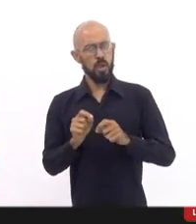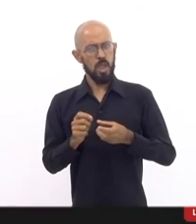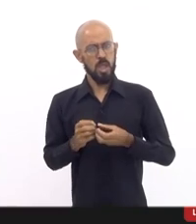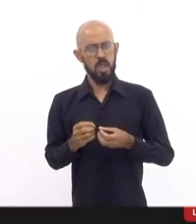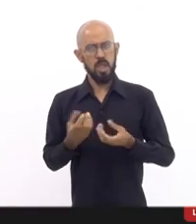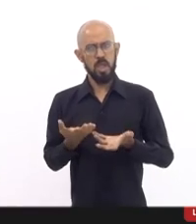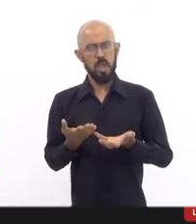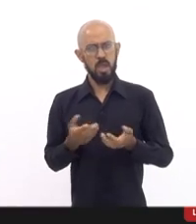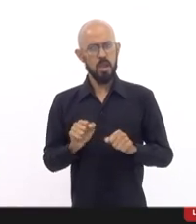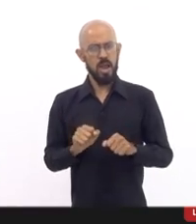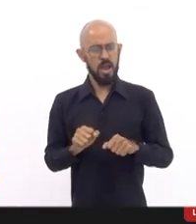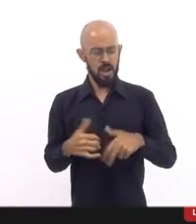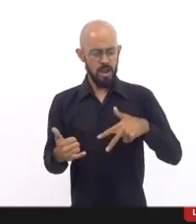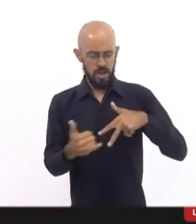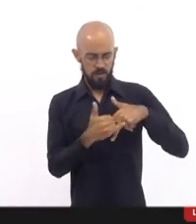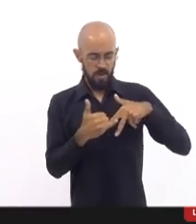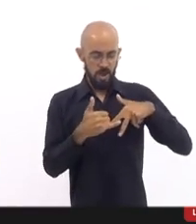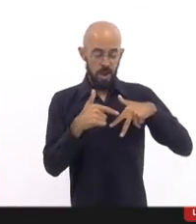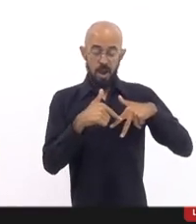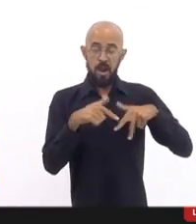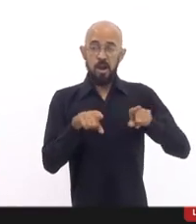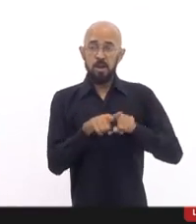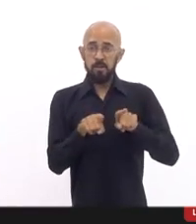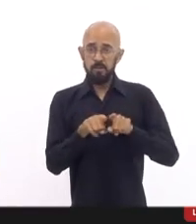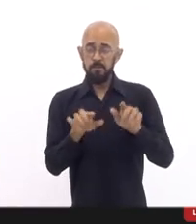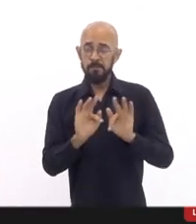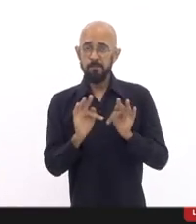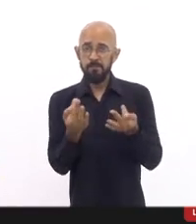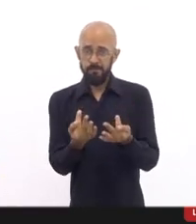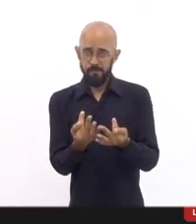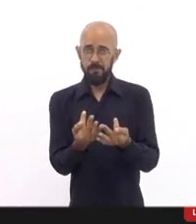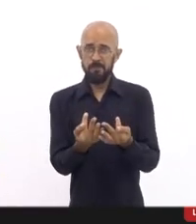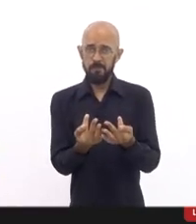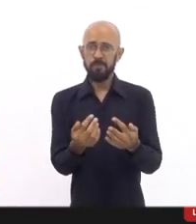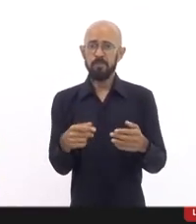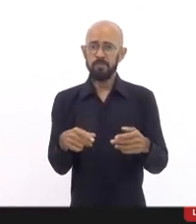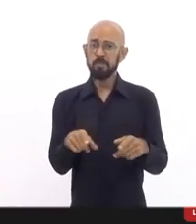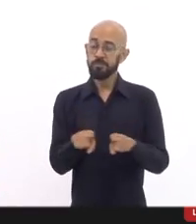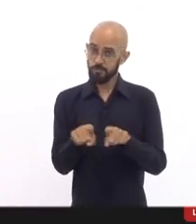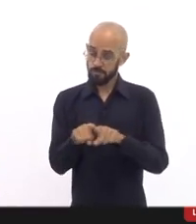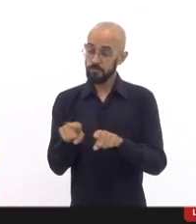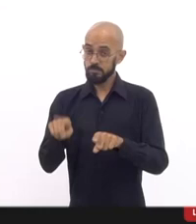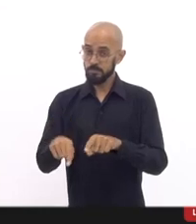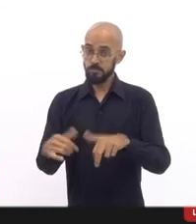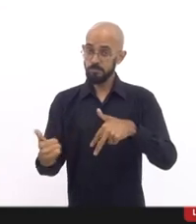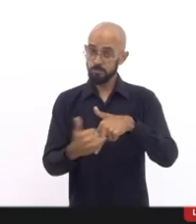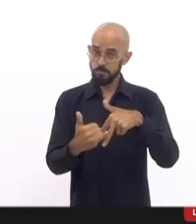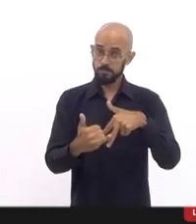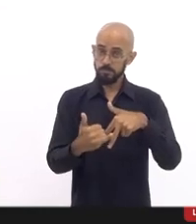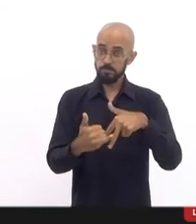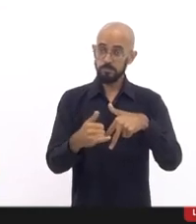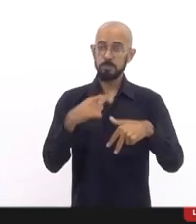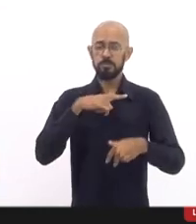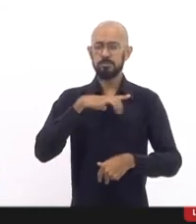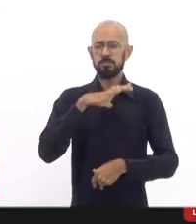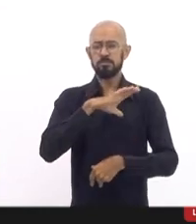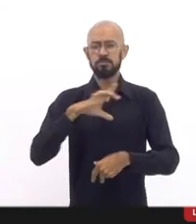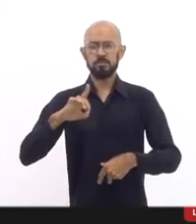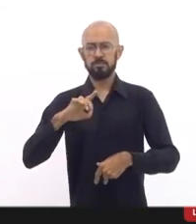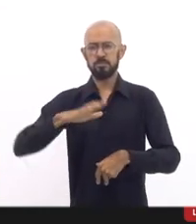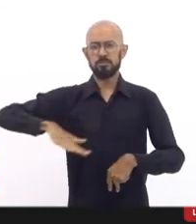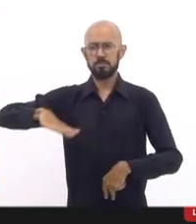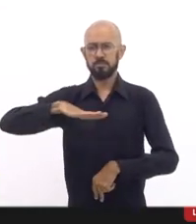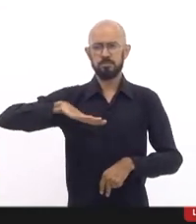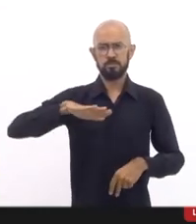a vítimas e a famílias de vítimas, que são vítimas também. Hoje a gente tem uma coordenação geral da promoção da